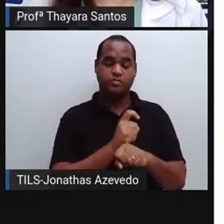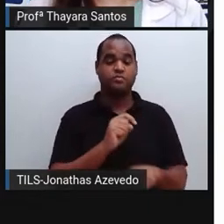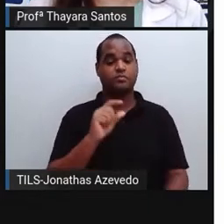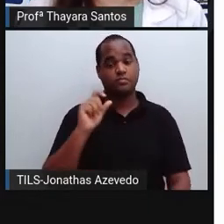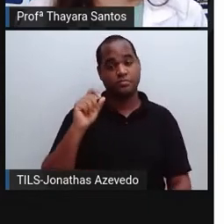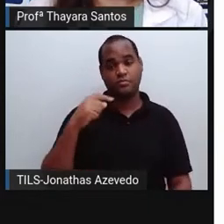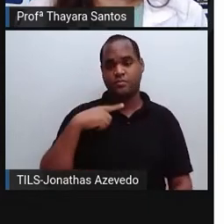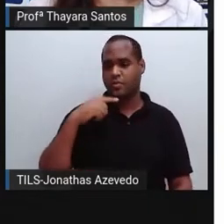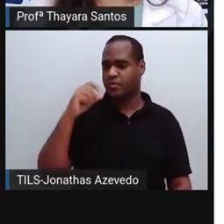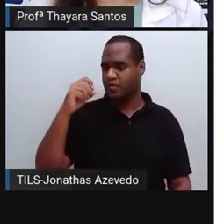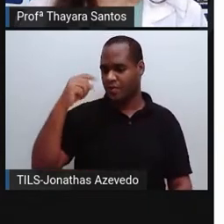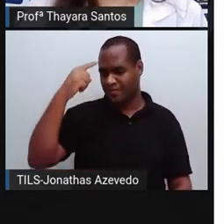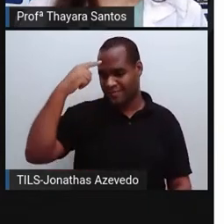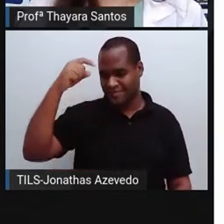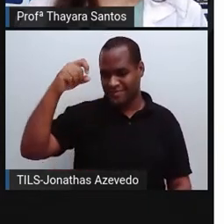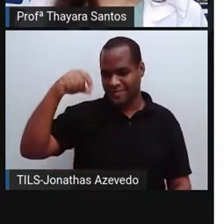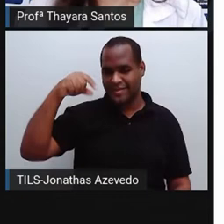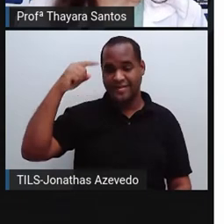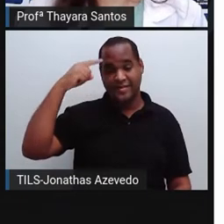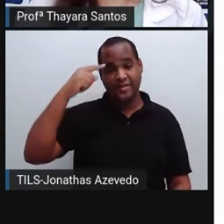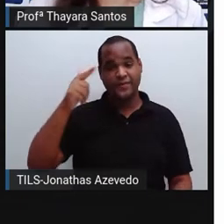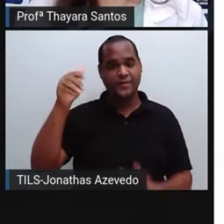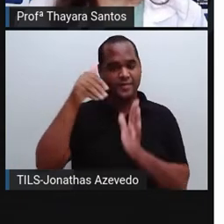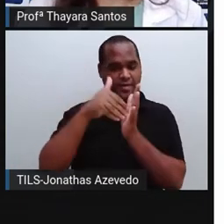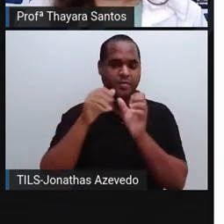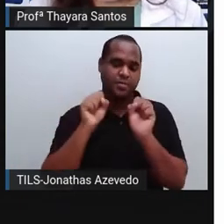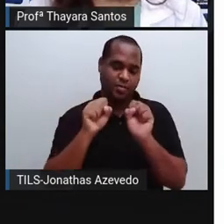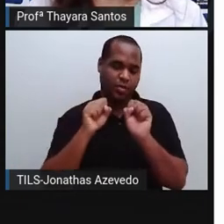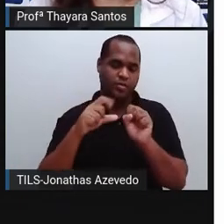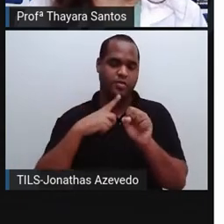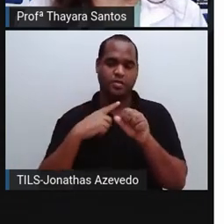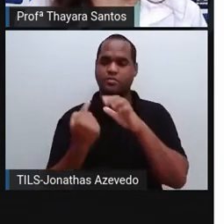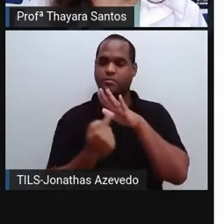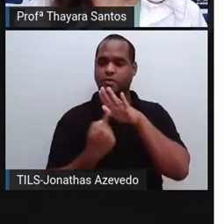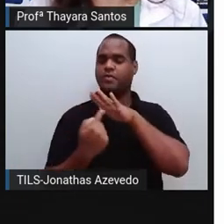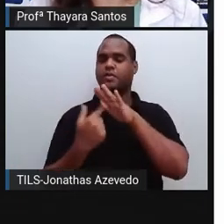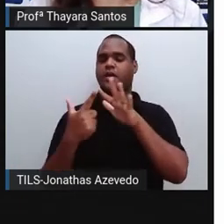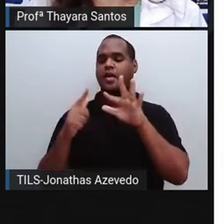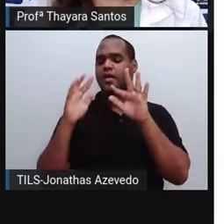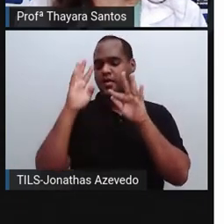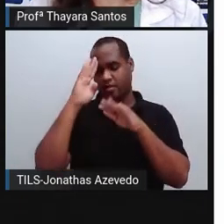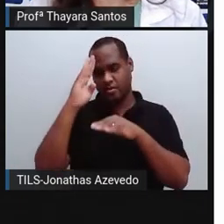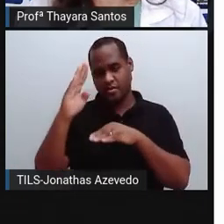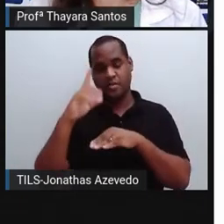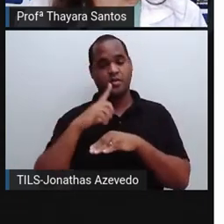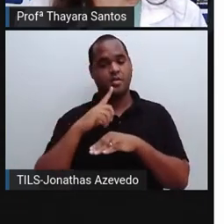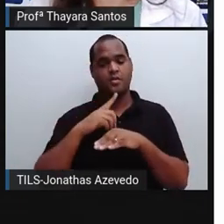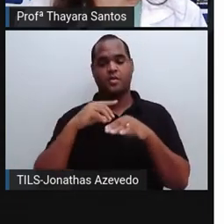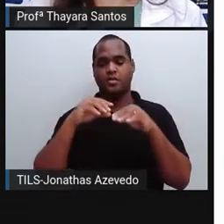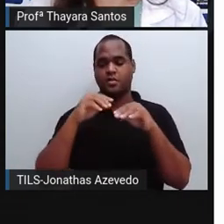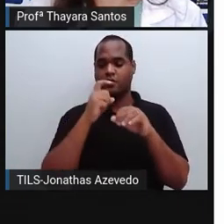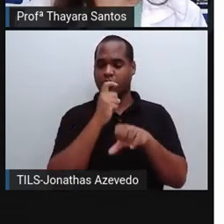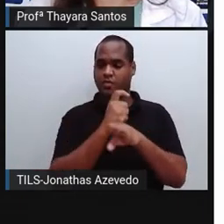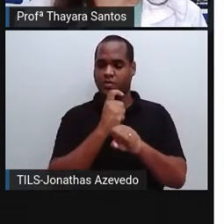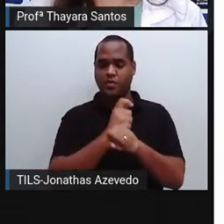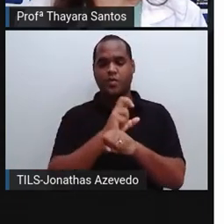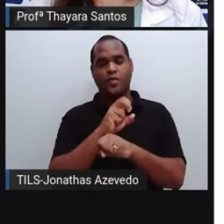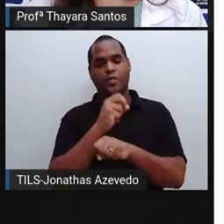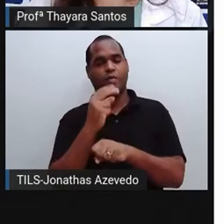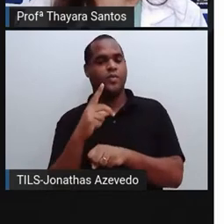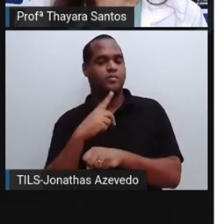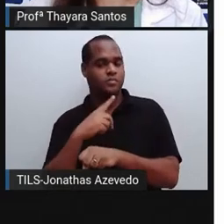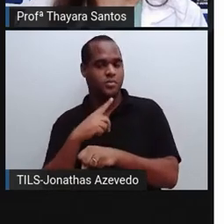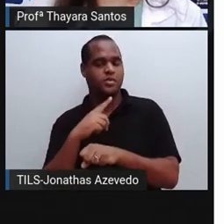E, por último, ela pode passar também do estado gasoso direto para o sólido ou do sólido direto para o